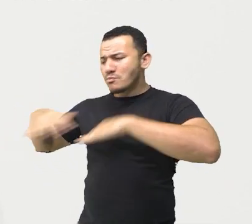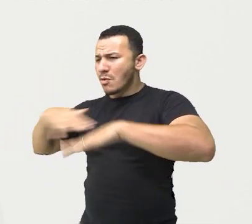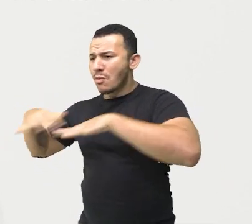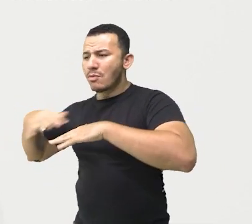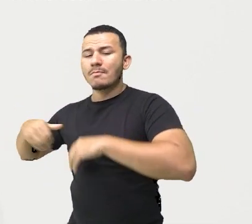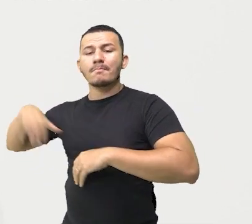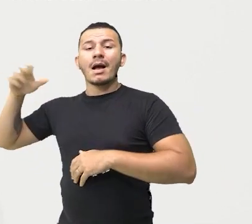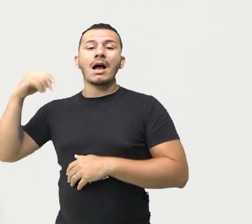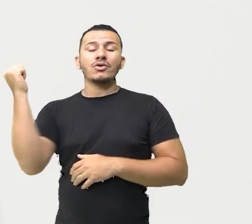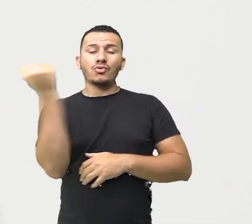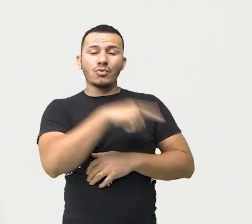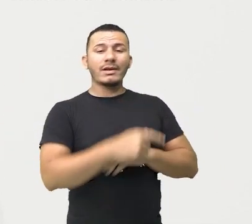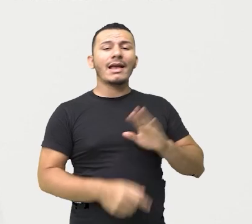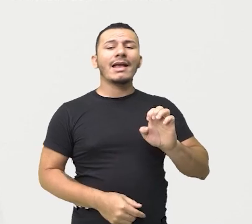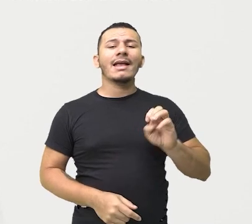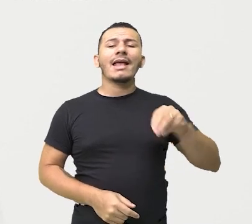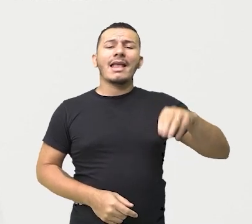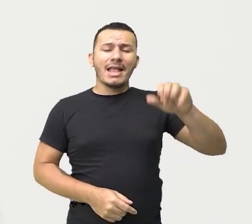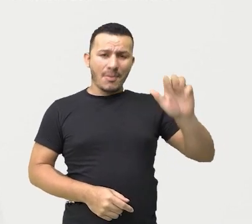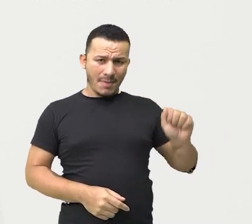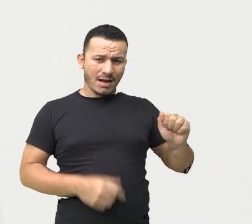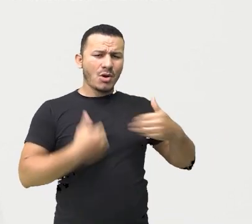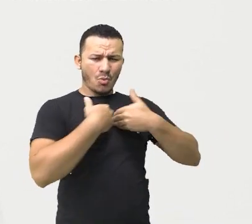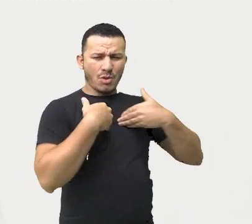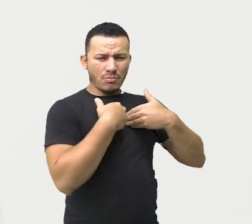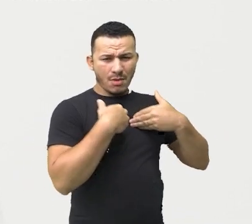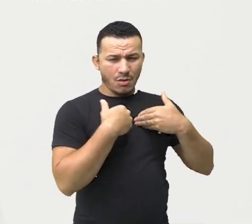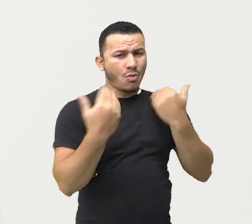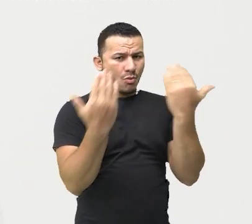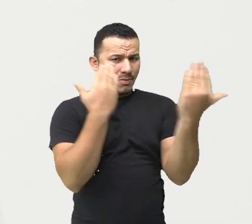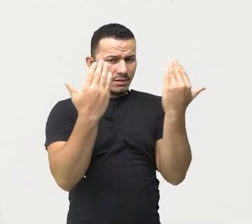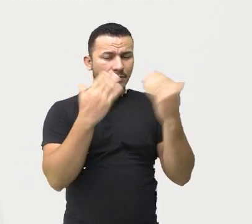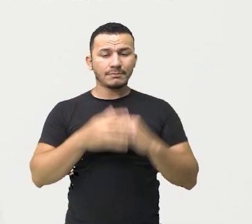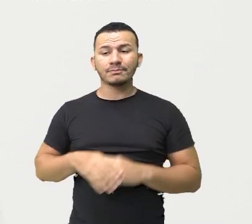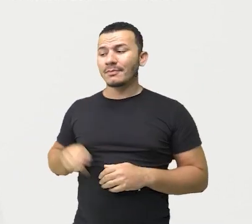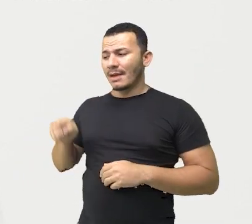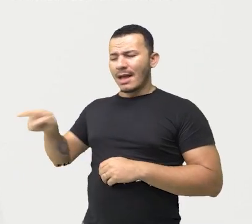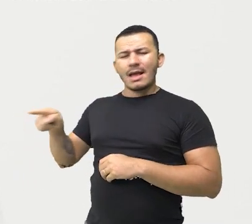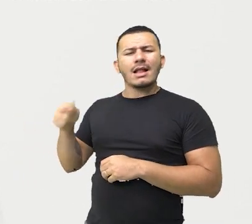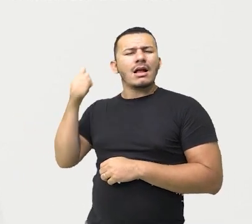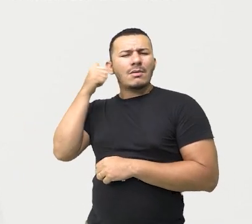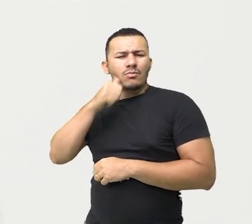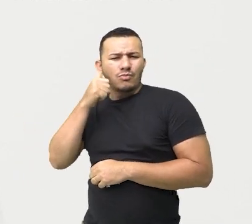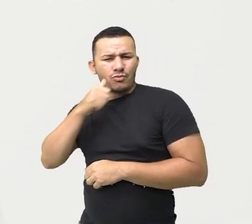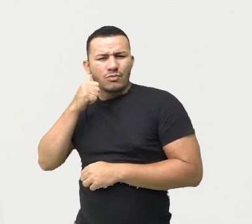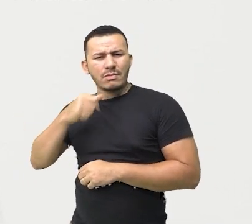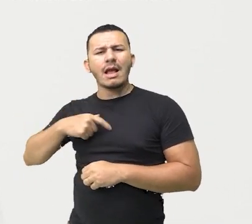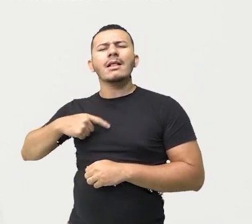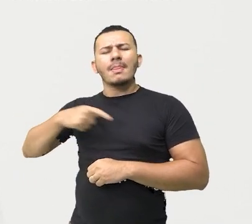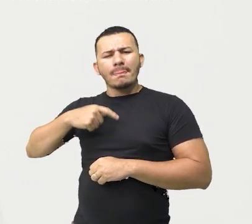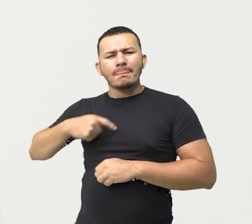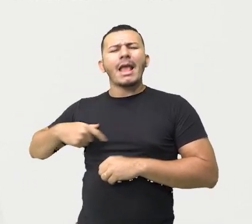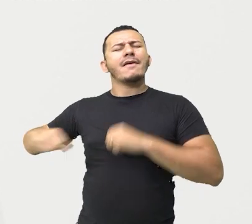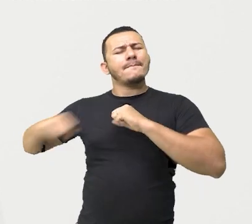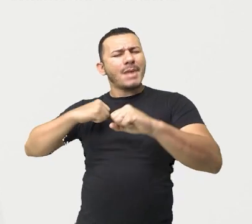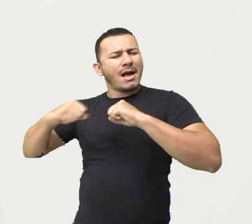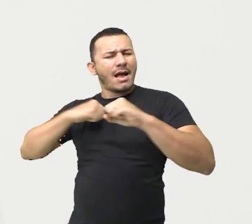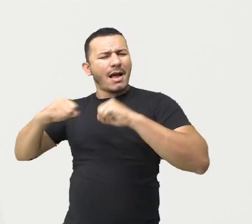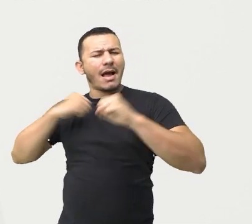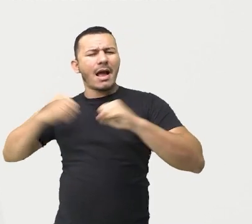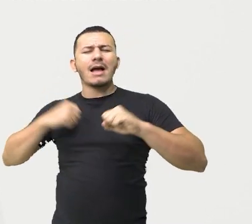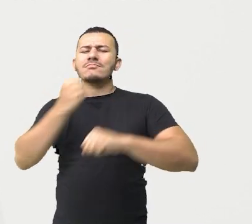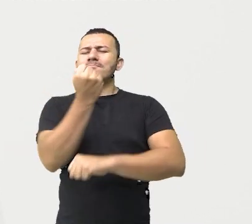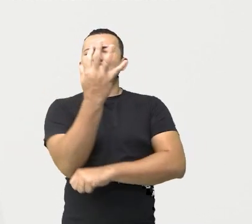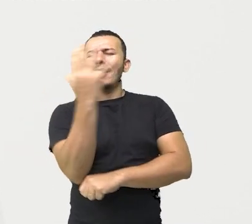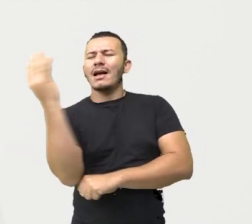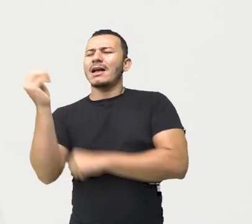a ema selvagem. Olha a comparação. A morena virgem corria o sertão e as matas